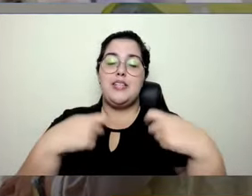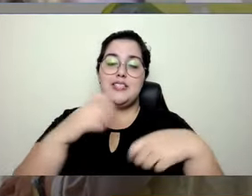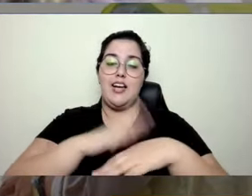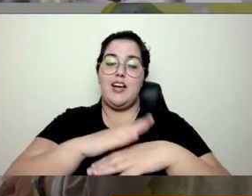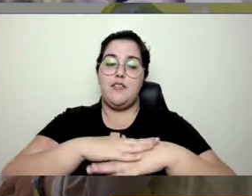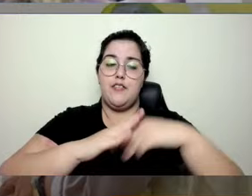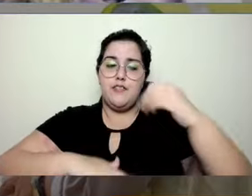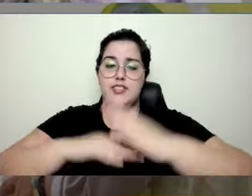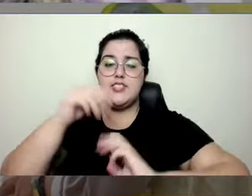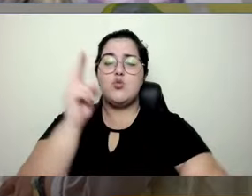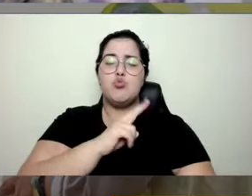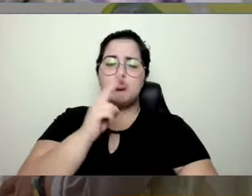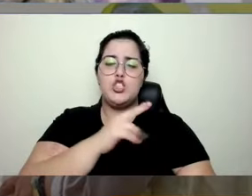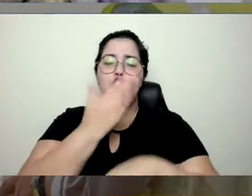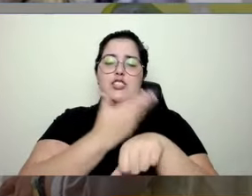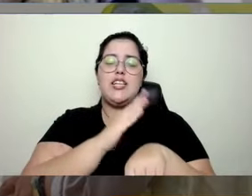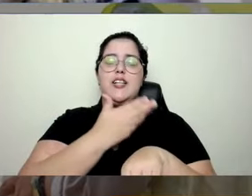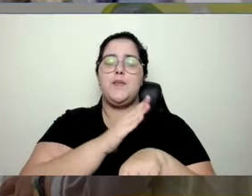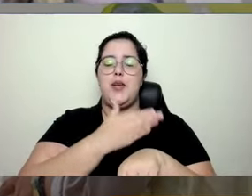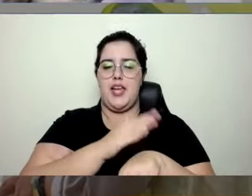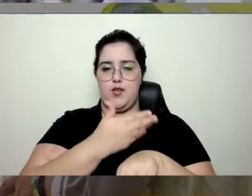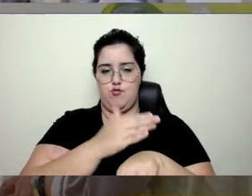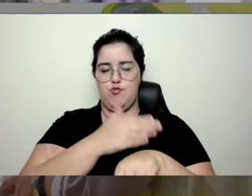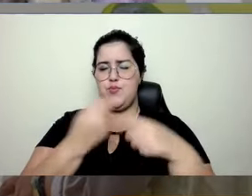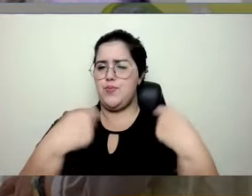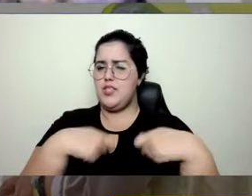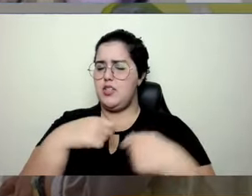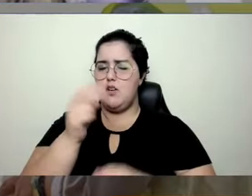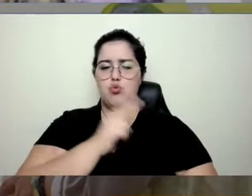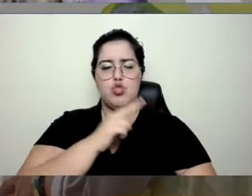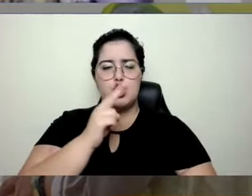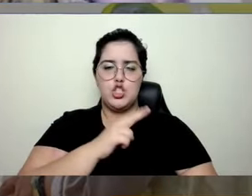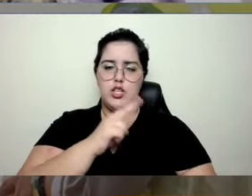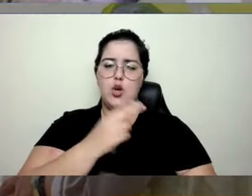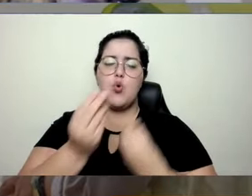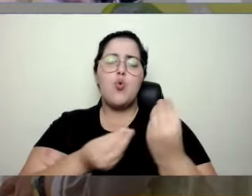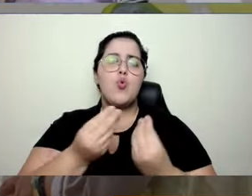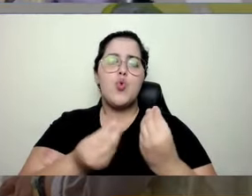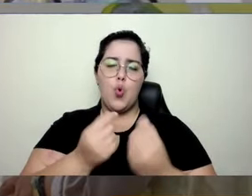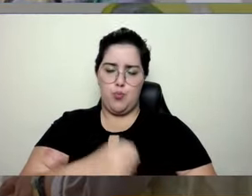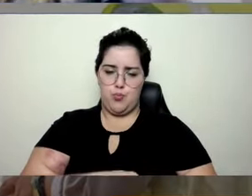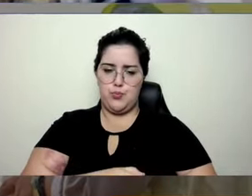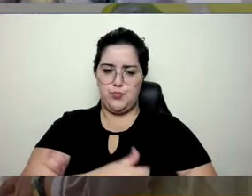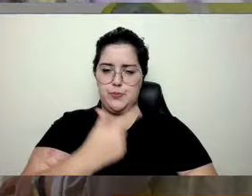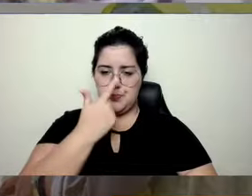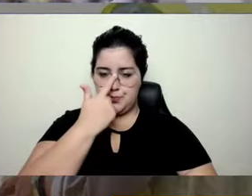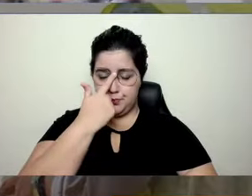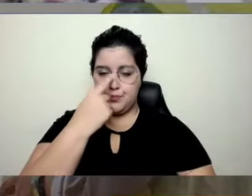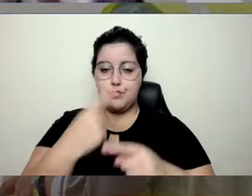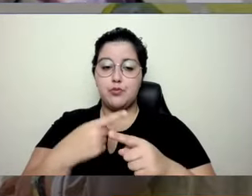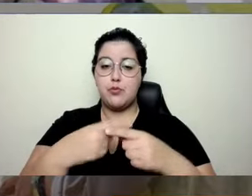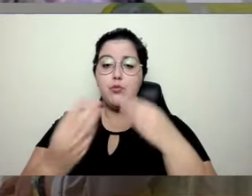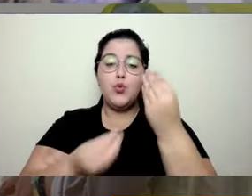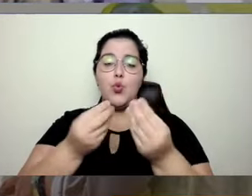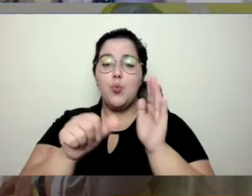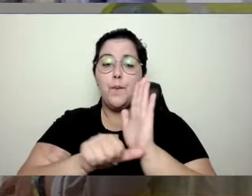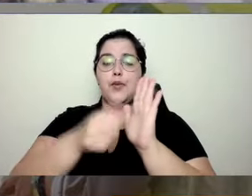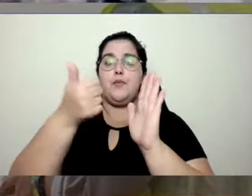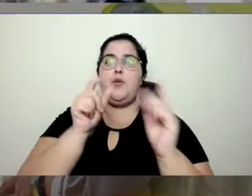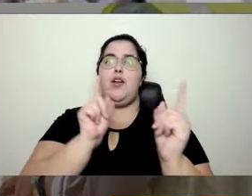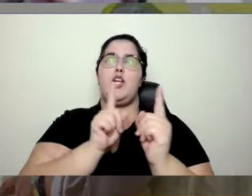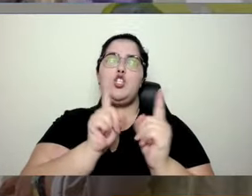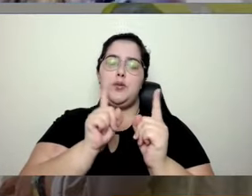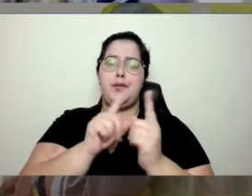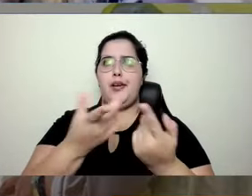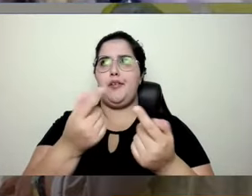emergencial, um treinamento, de plano de ação emergencial, como que a gente faz os primeiros atendimentos, primeiros